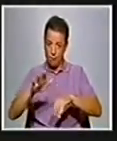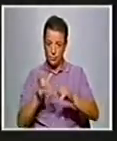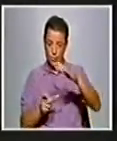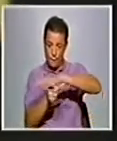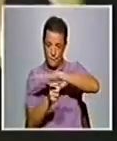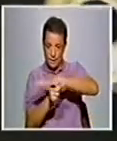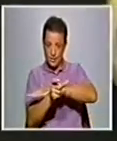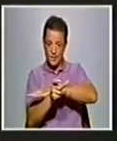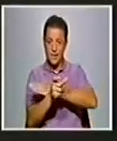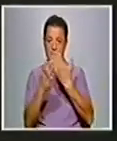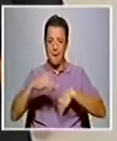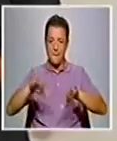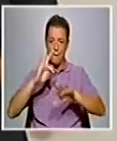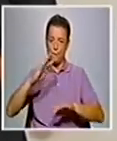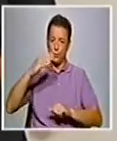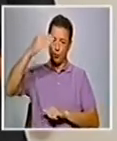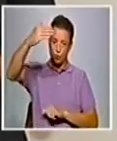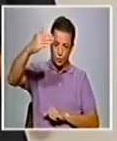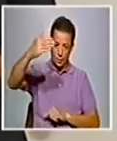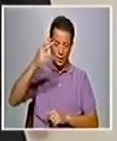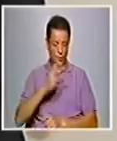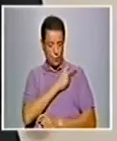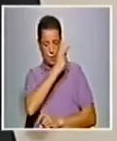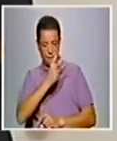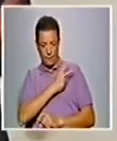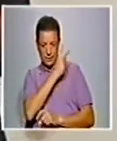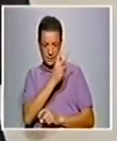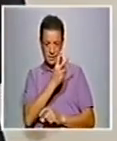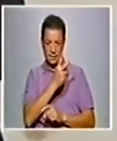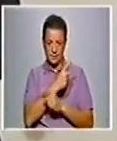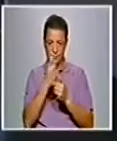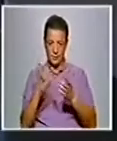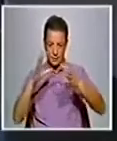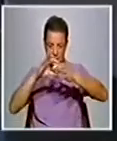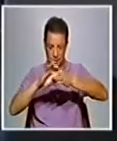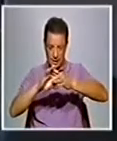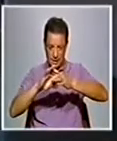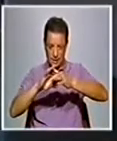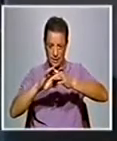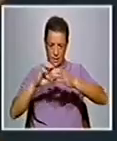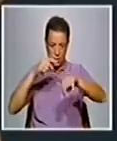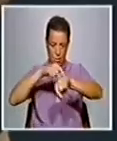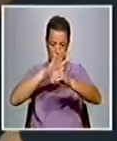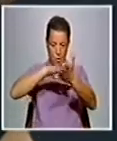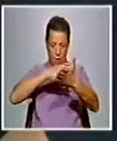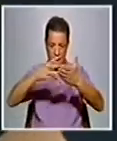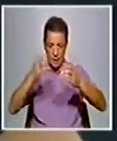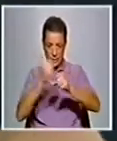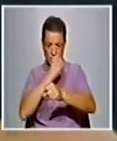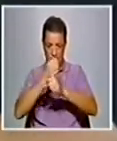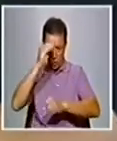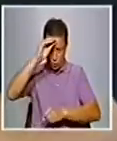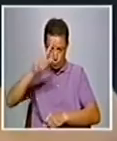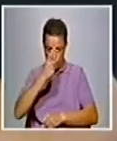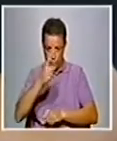futuro parece claramente passar por aqui. Em universidades cada vez mais ligadas à nuvem, onde o horário de trabalho de um professor já não